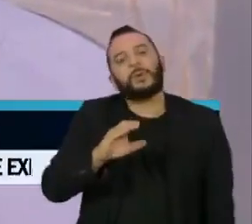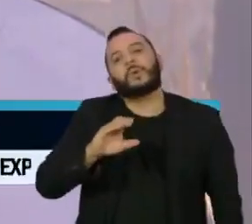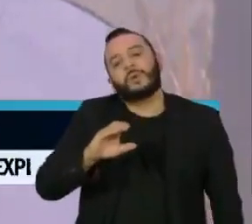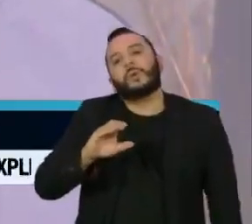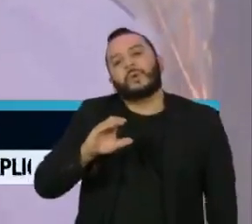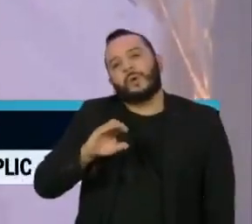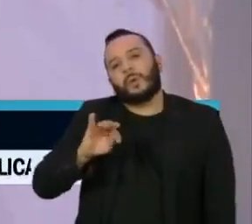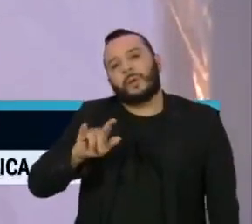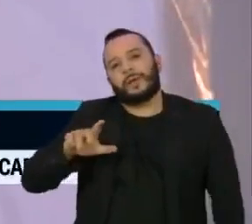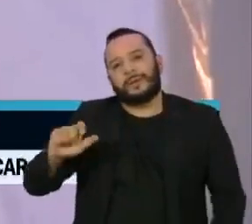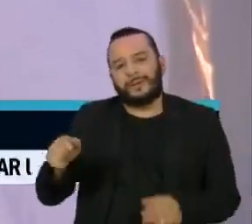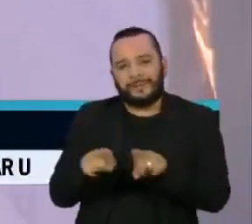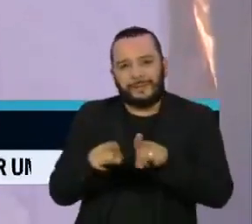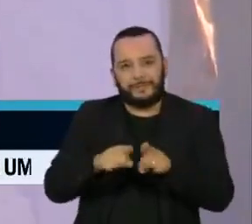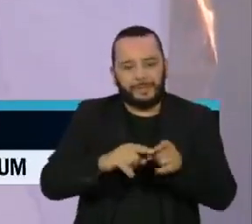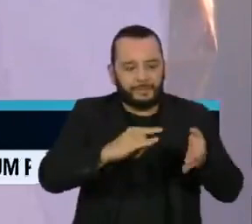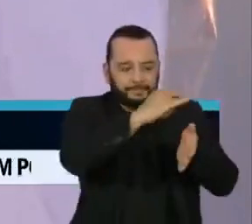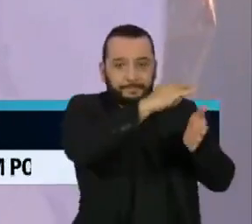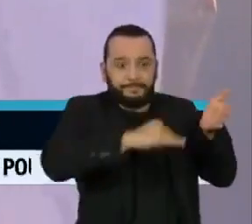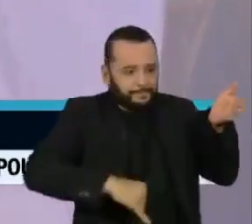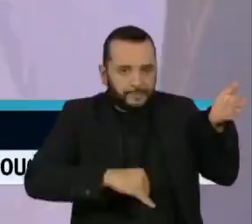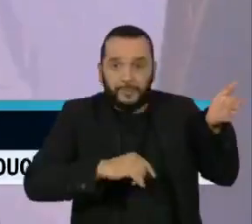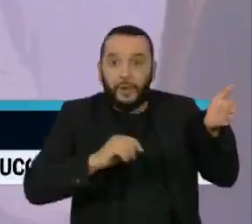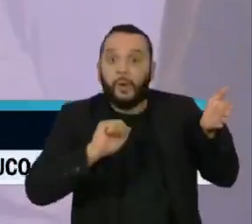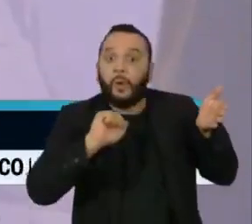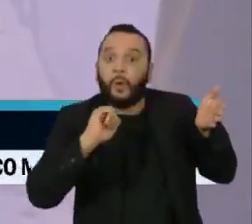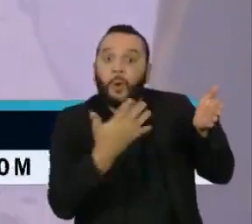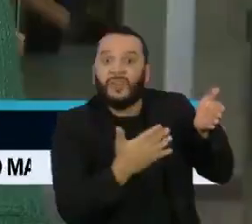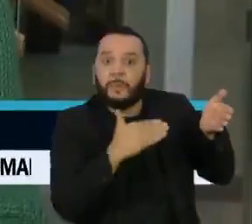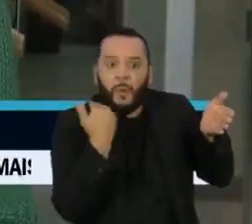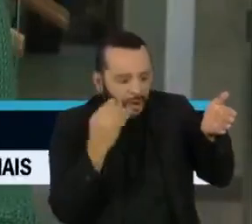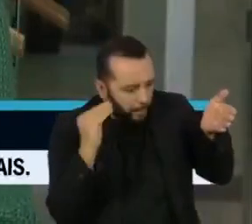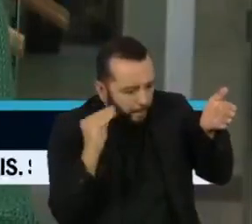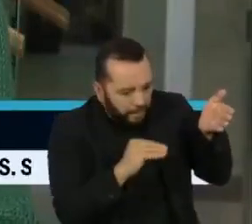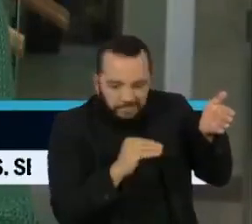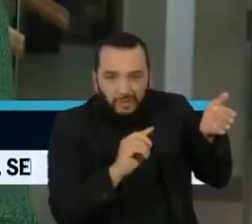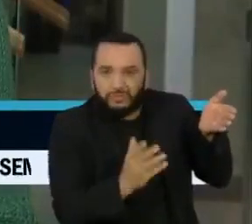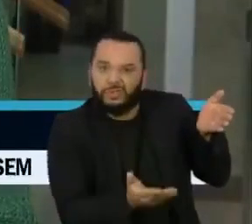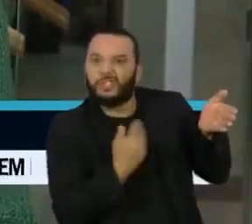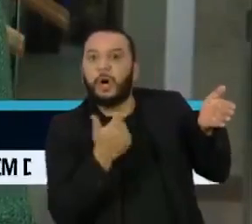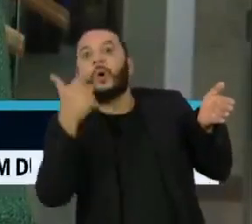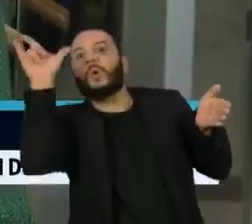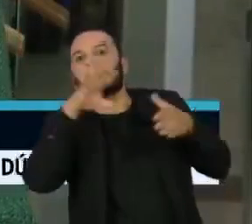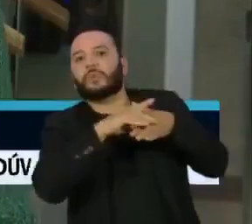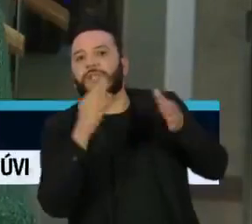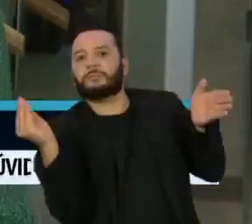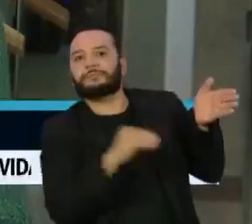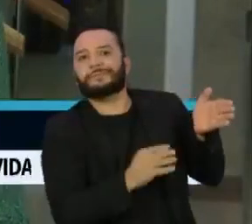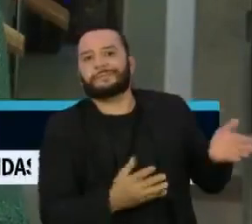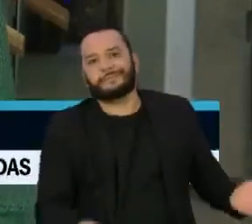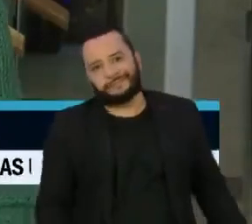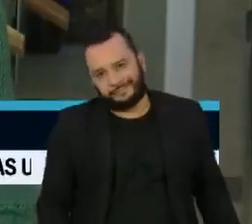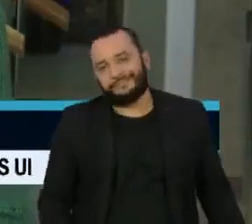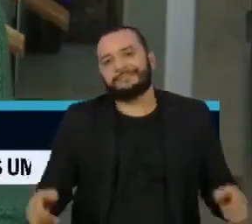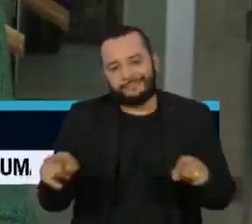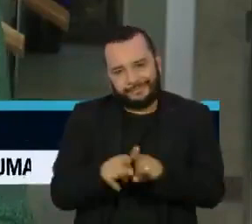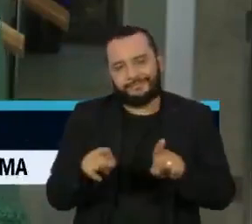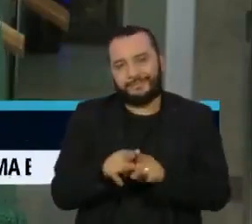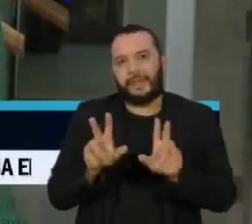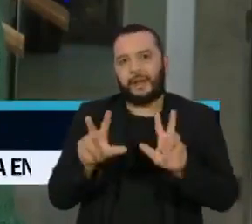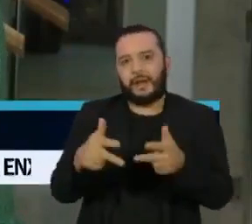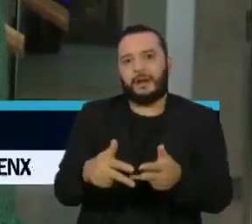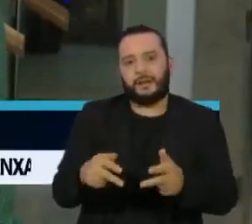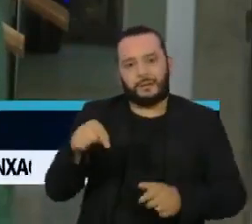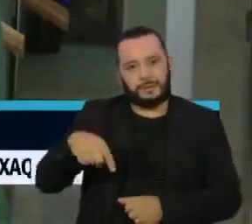atestados de óbitos, retirando a causa da morte pelo novo coronavírus. Além da CPI da pandemia no Senado, a Câmara Municipal de São